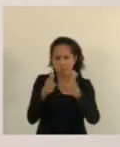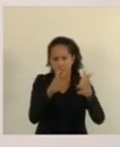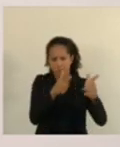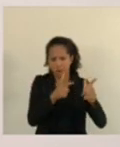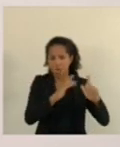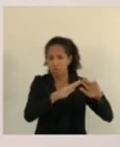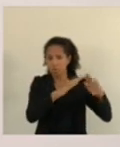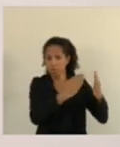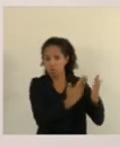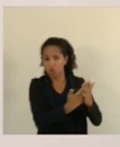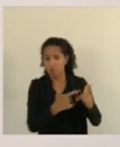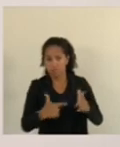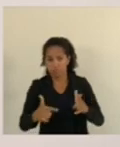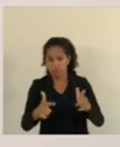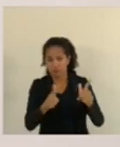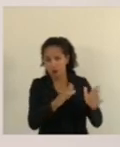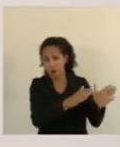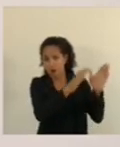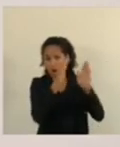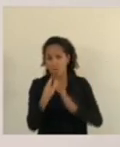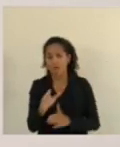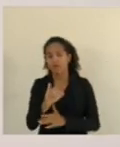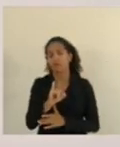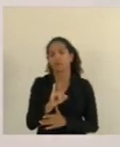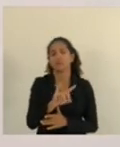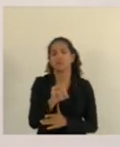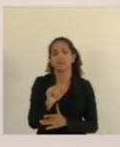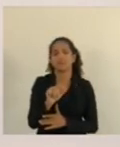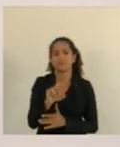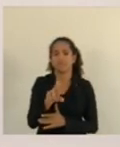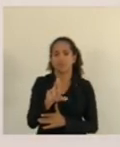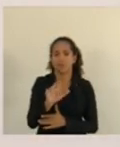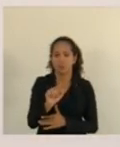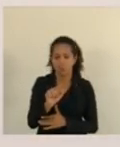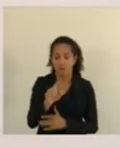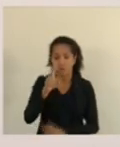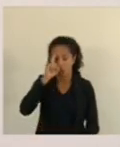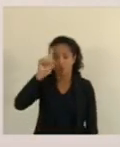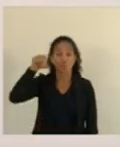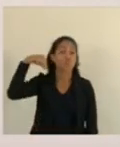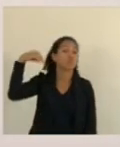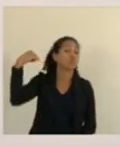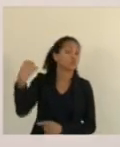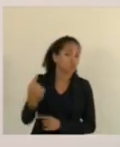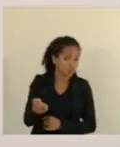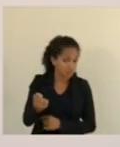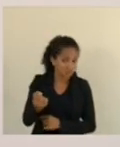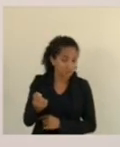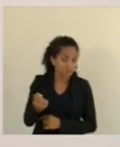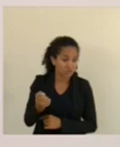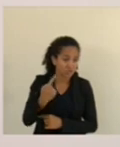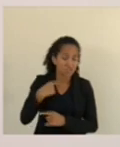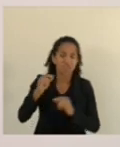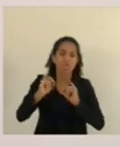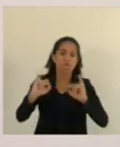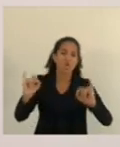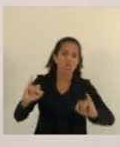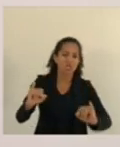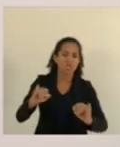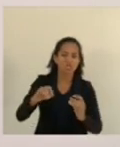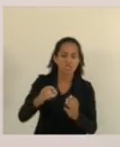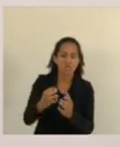Isaura Marques lá naquela região depois no outro dia até notícias de bomba